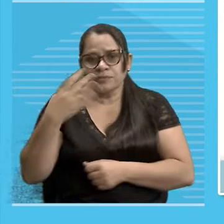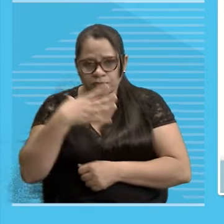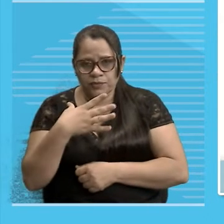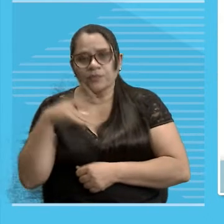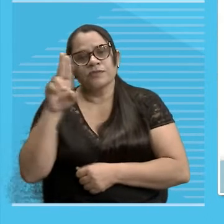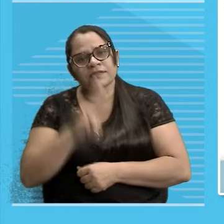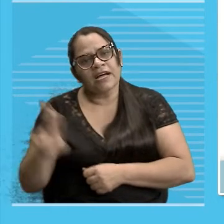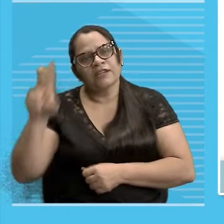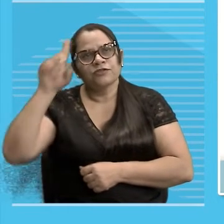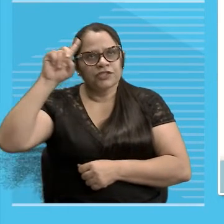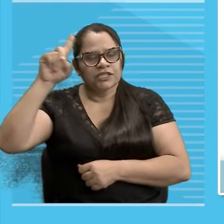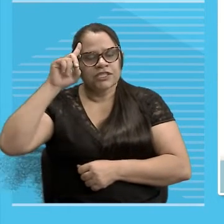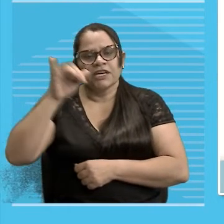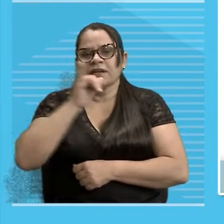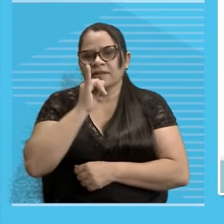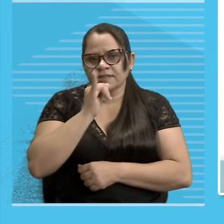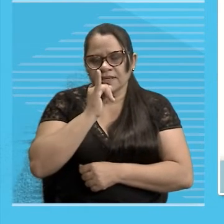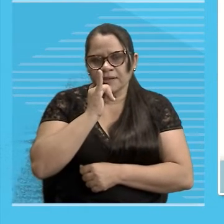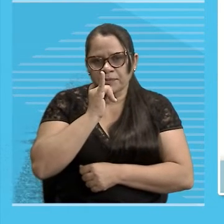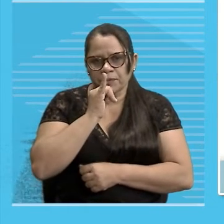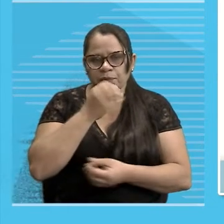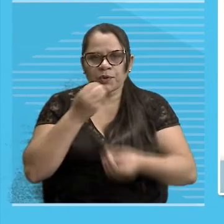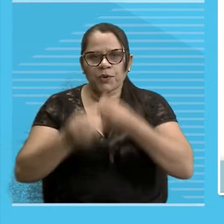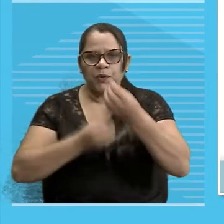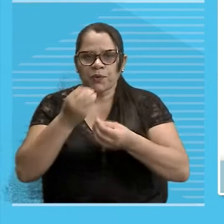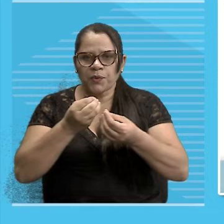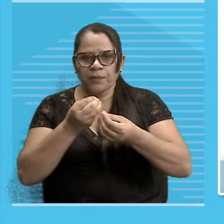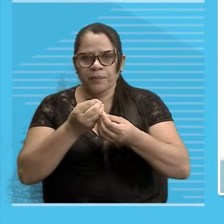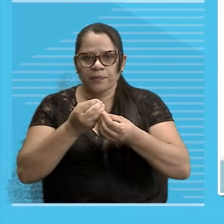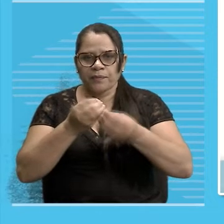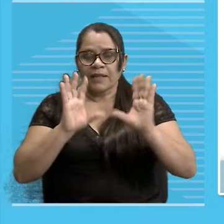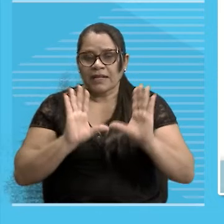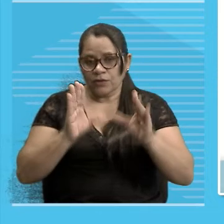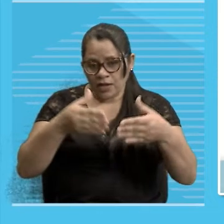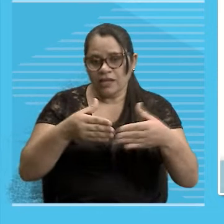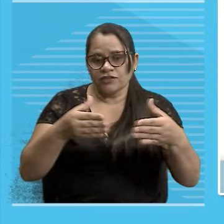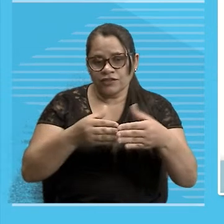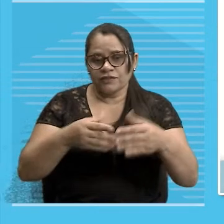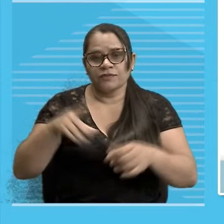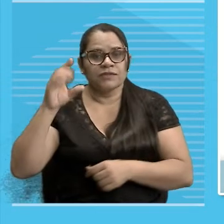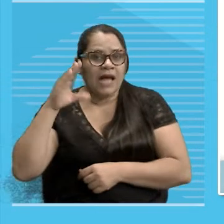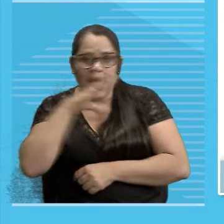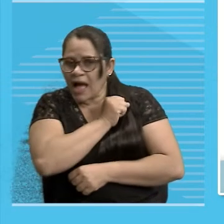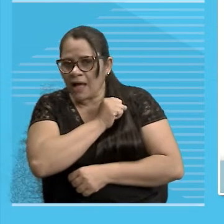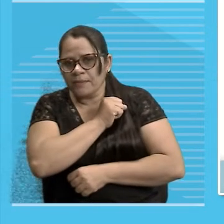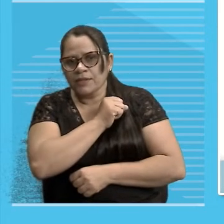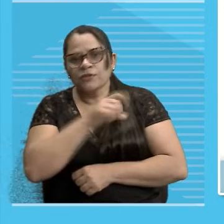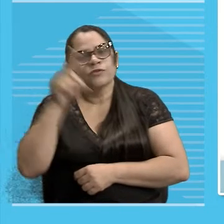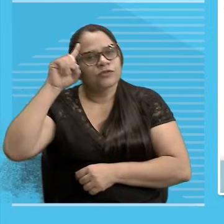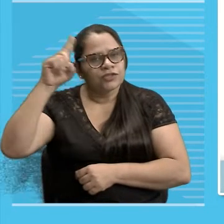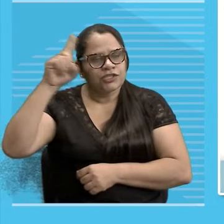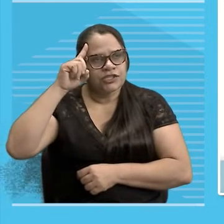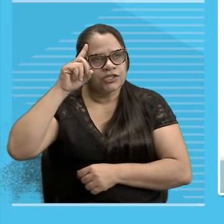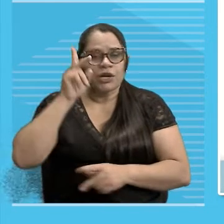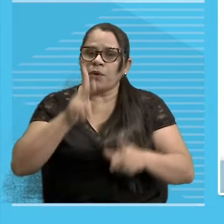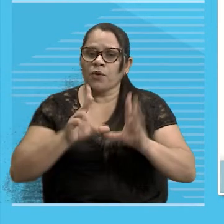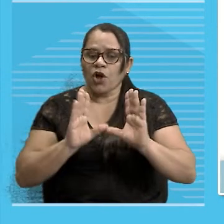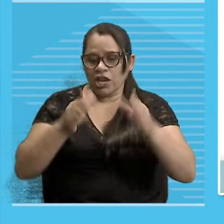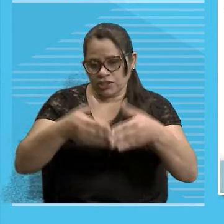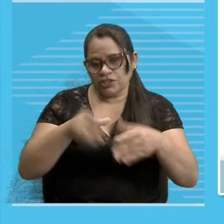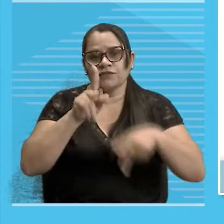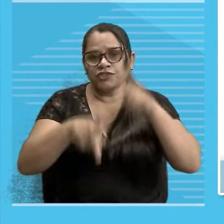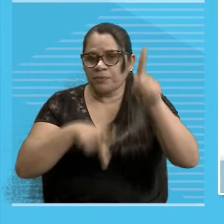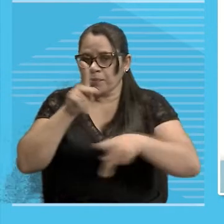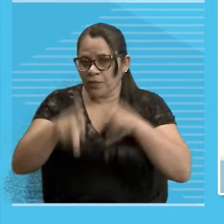a dia Né? Por exemplo Coletivos São tão corriqueiros Que a gente nem nota Que são coletivos Que é povo Que é